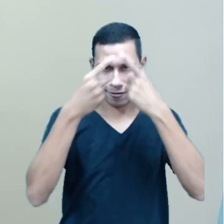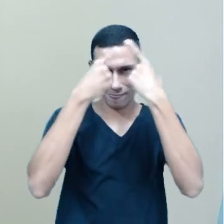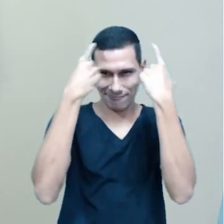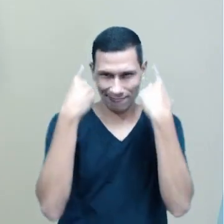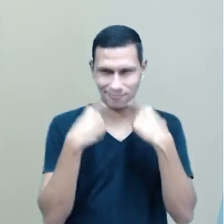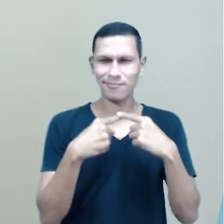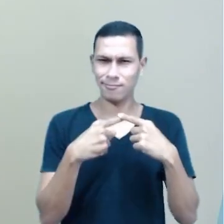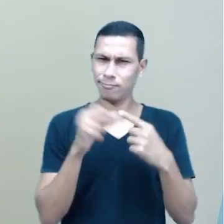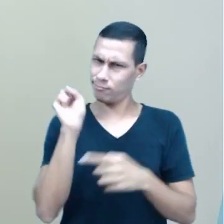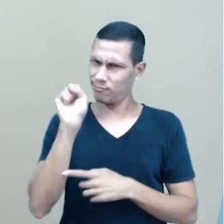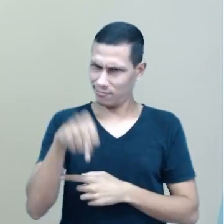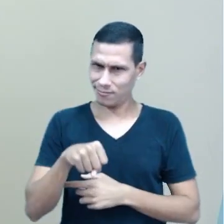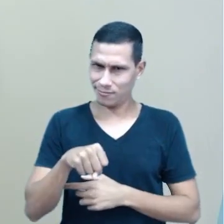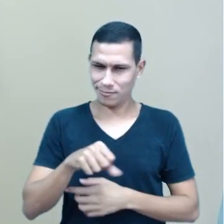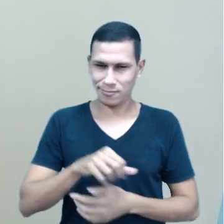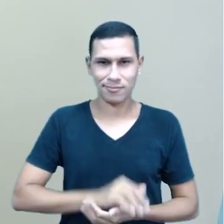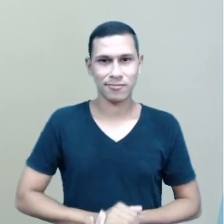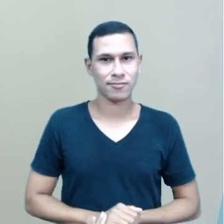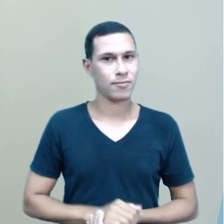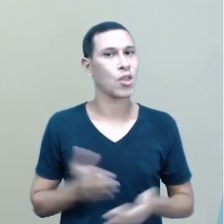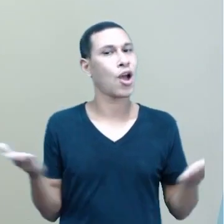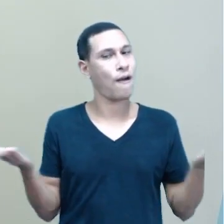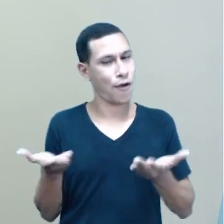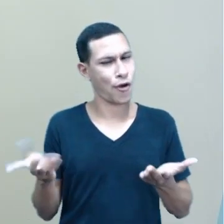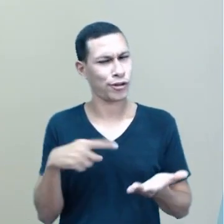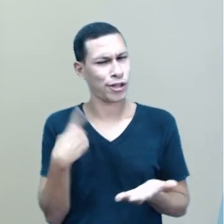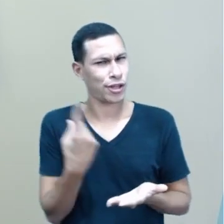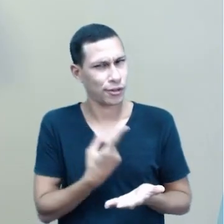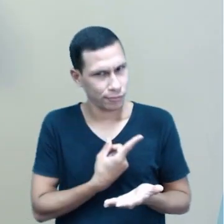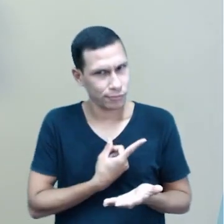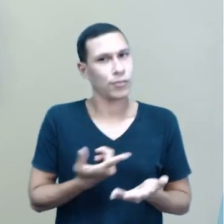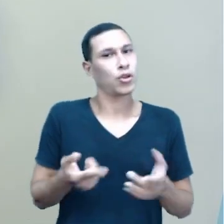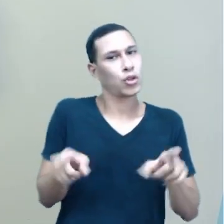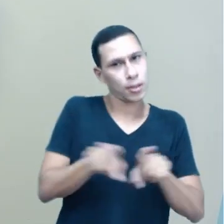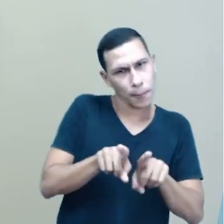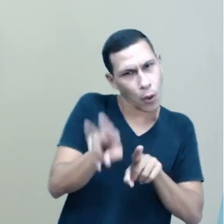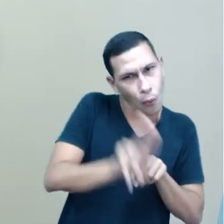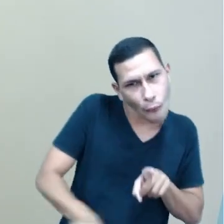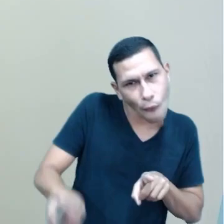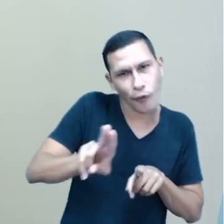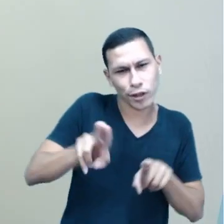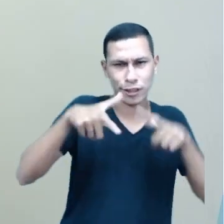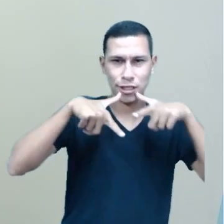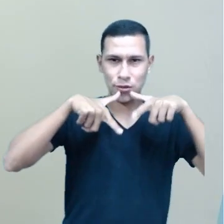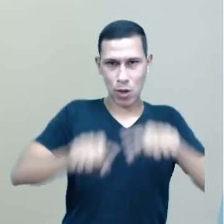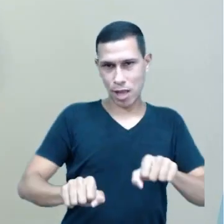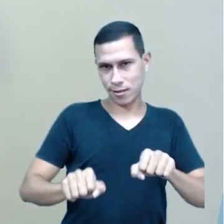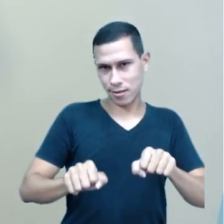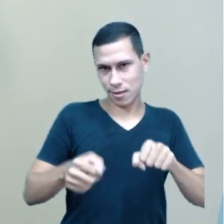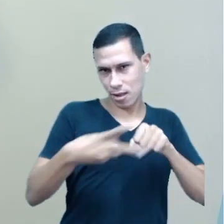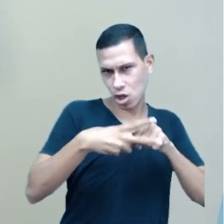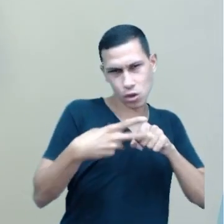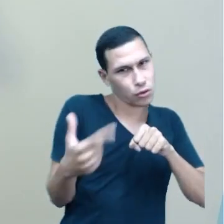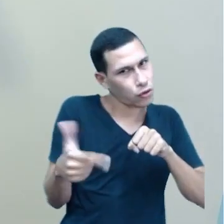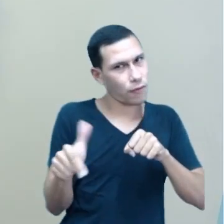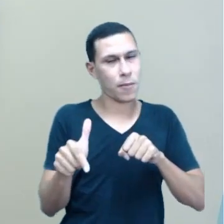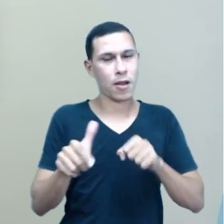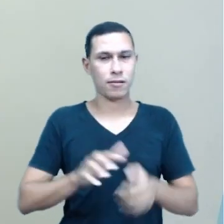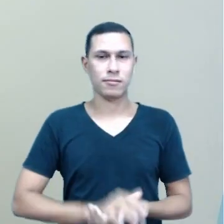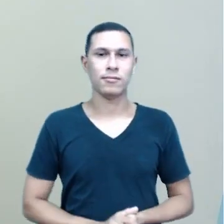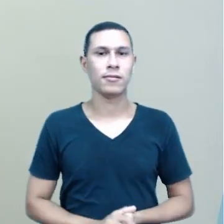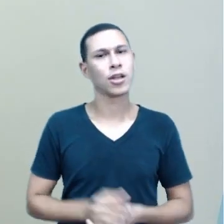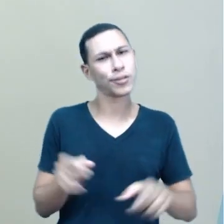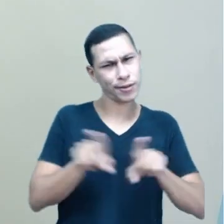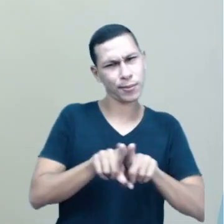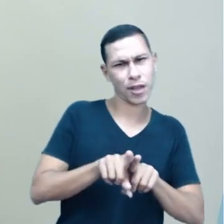Sim, agora eu também estou utilizando uma linguagem não verbal. Além dessa, da